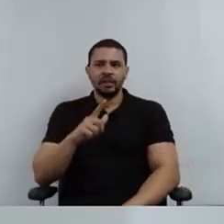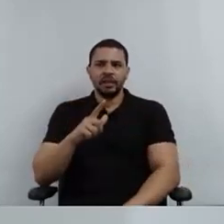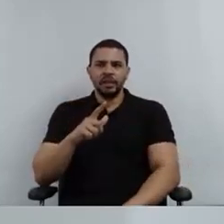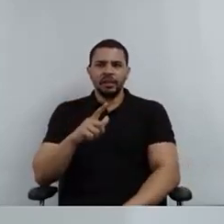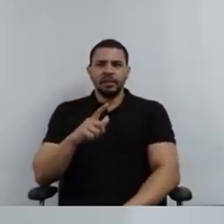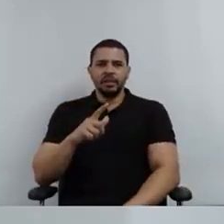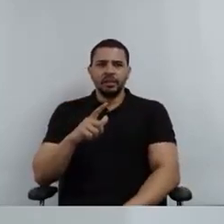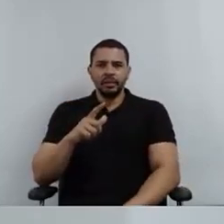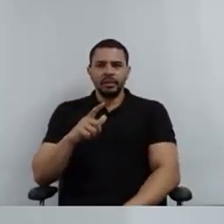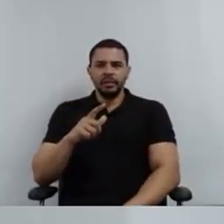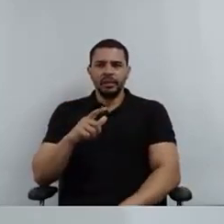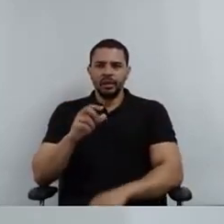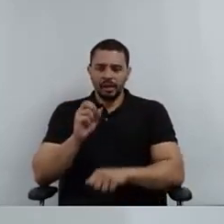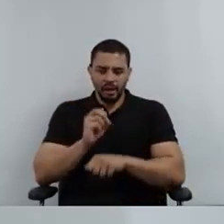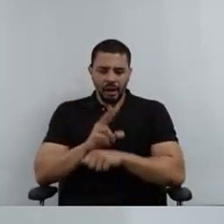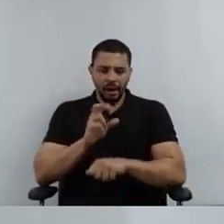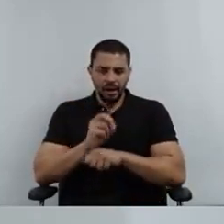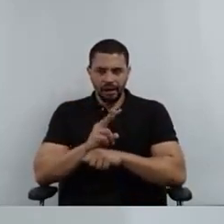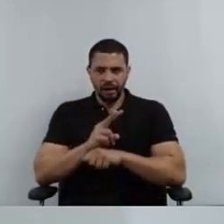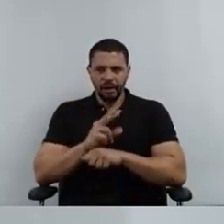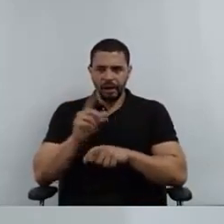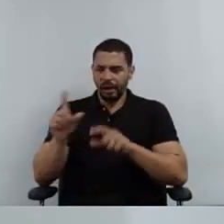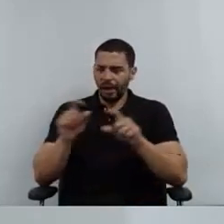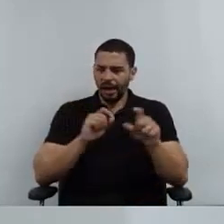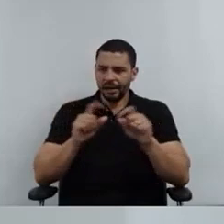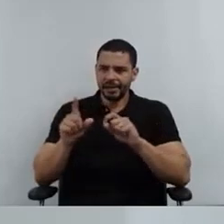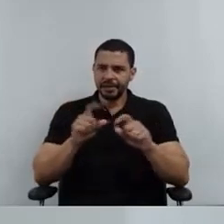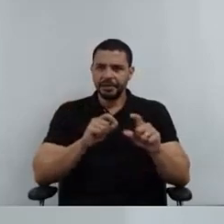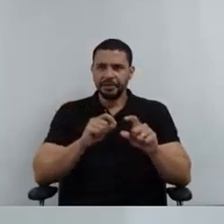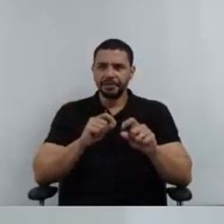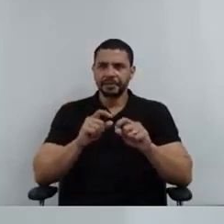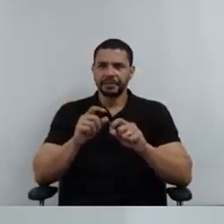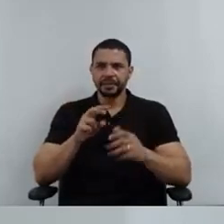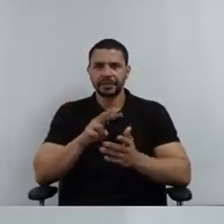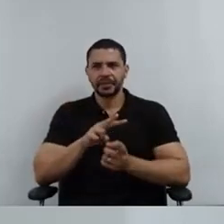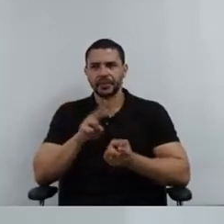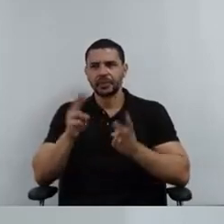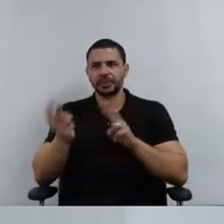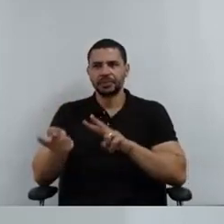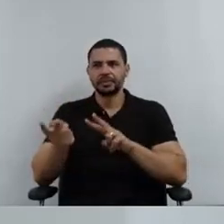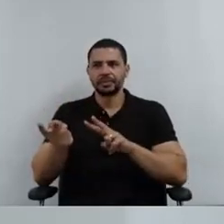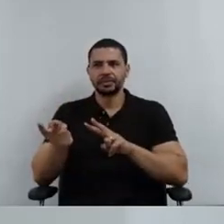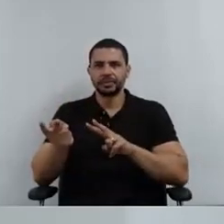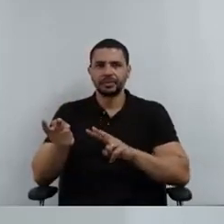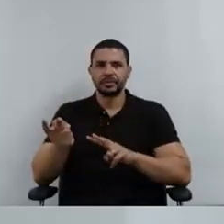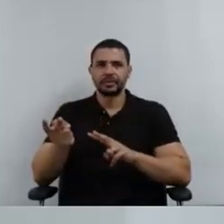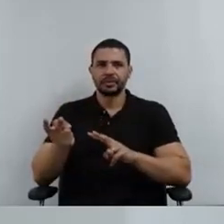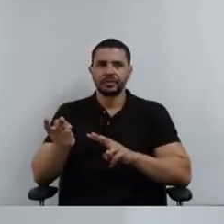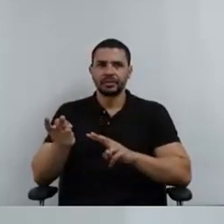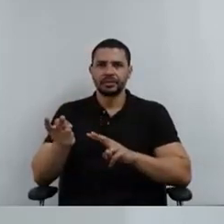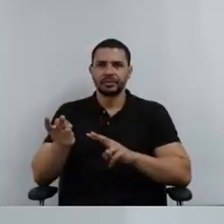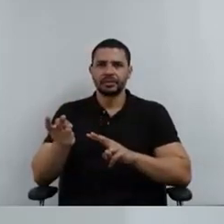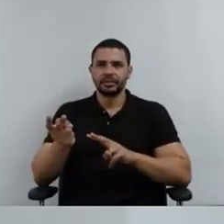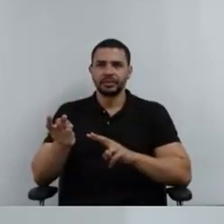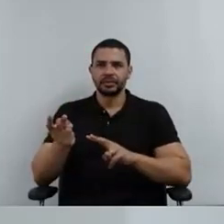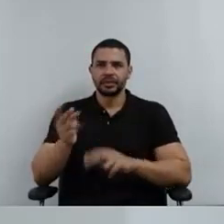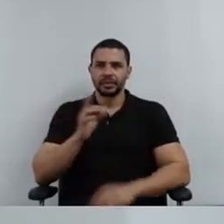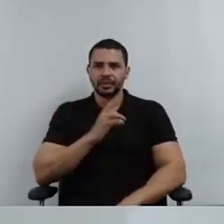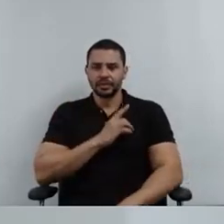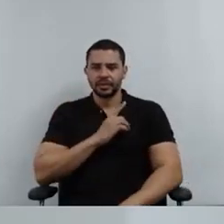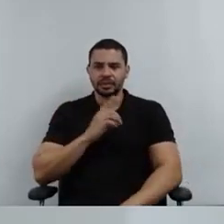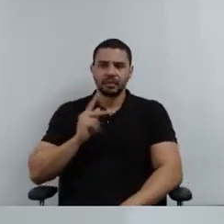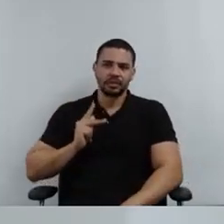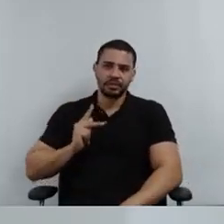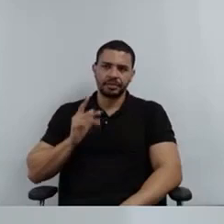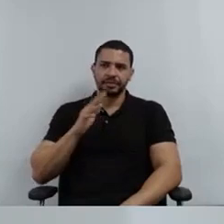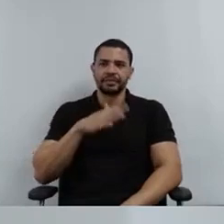vagas de lotação dos escolhidos que assim migrarem para a nova função. Lembro ainda o Defensor Público Geral, presidente deste